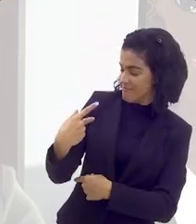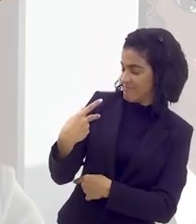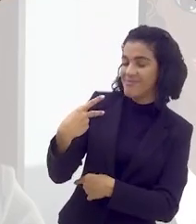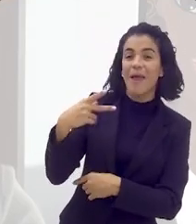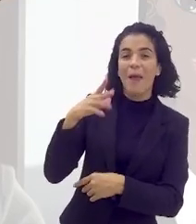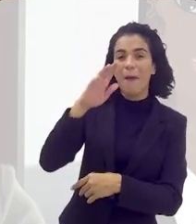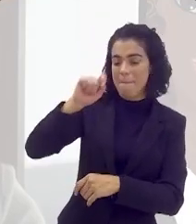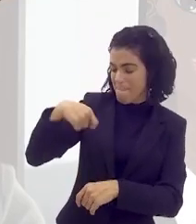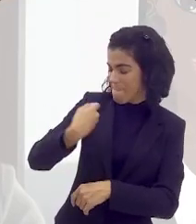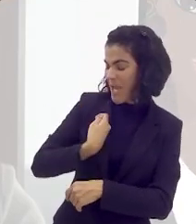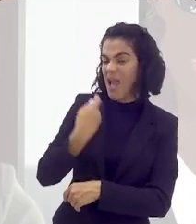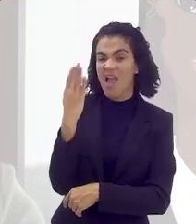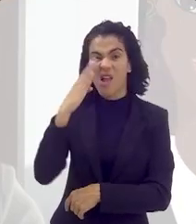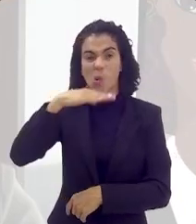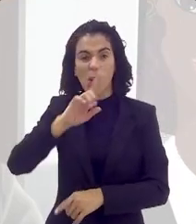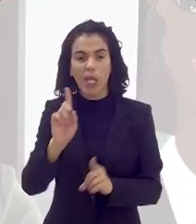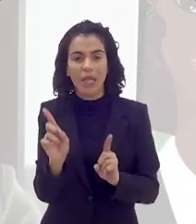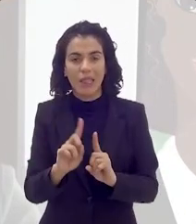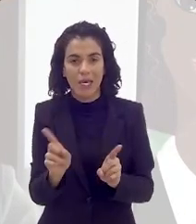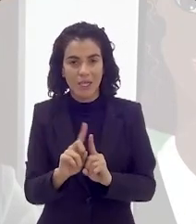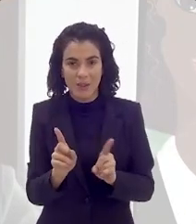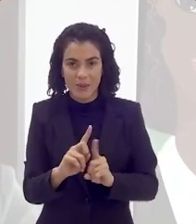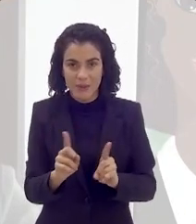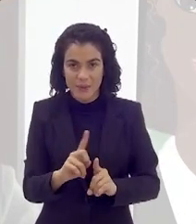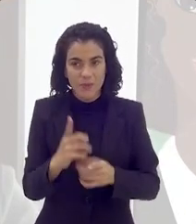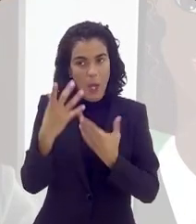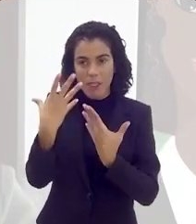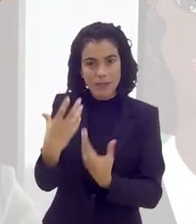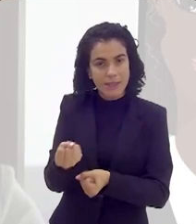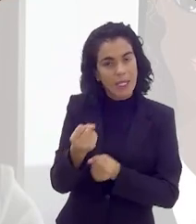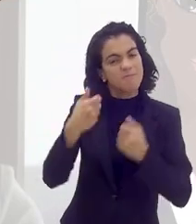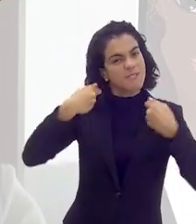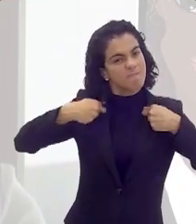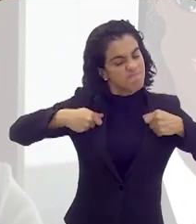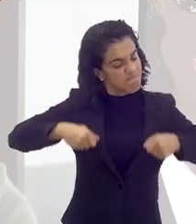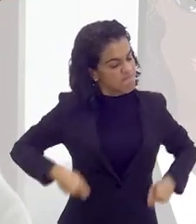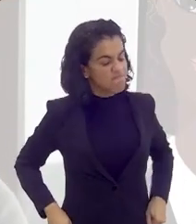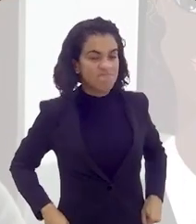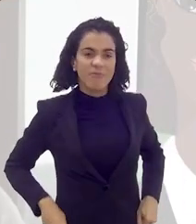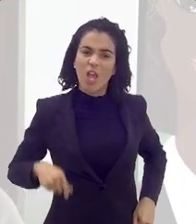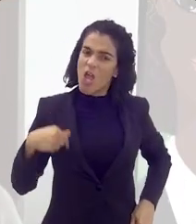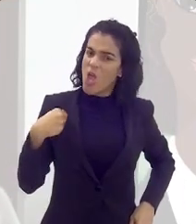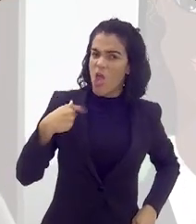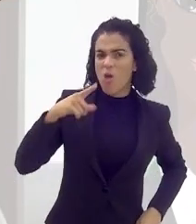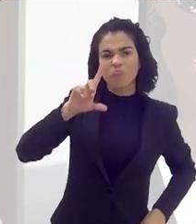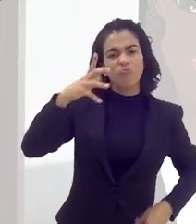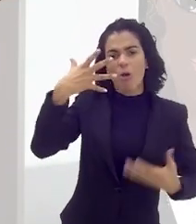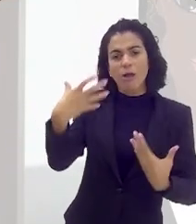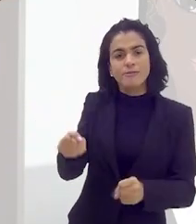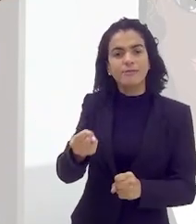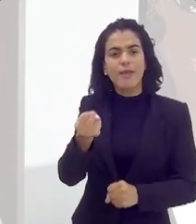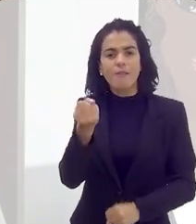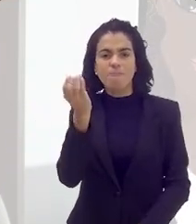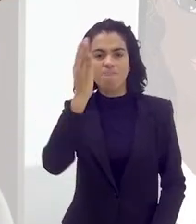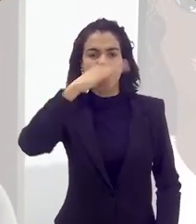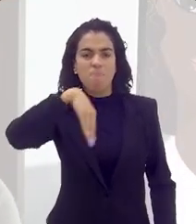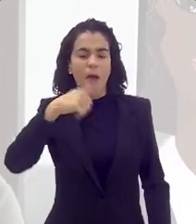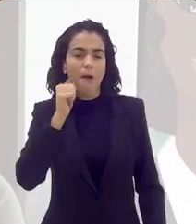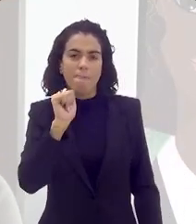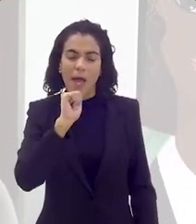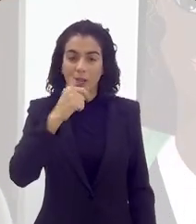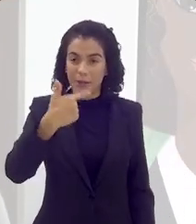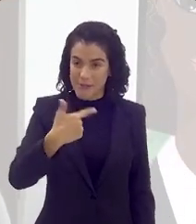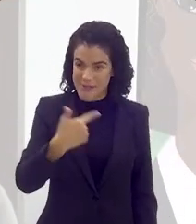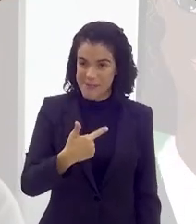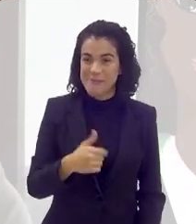reconhecida pejorativamente, e a gente não se coloca mais nesse papel, a gente tem que vestir a camisa de que a gente não cabe nesse